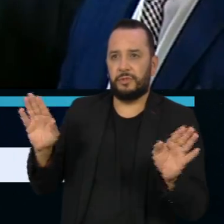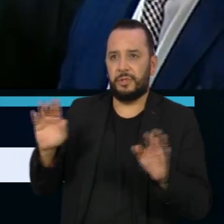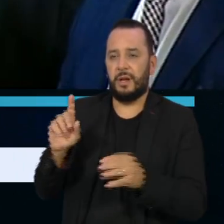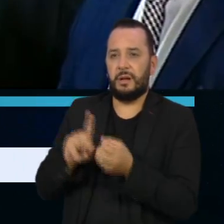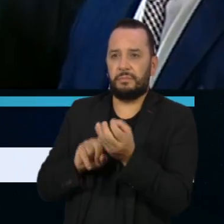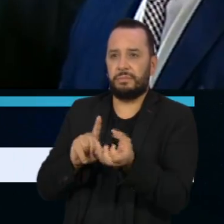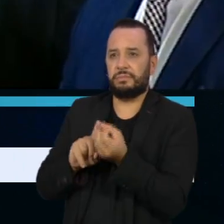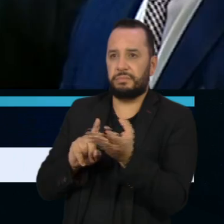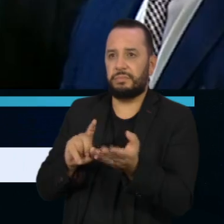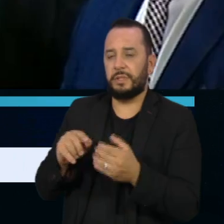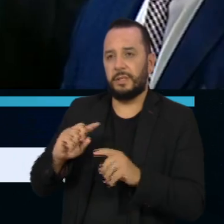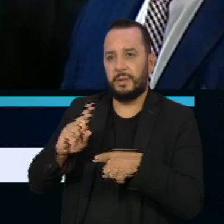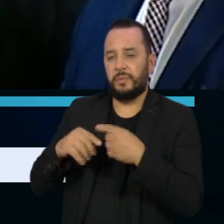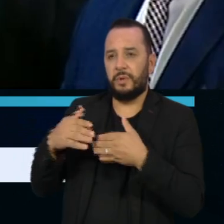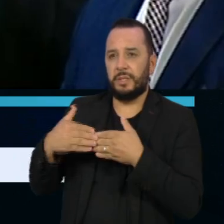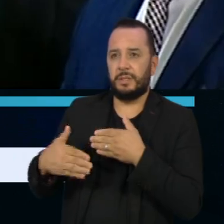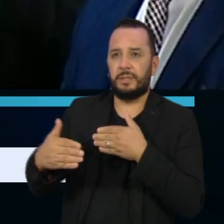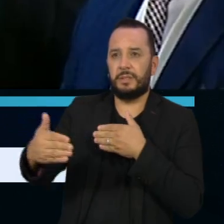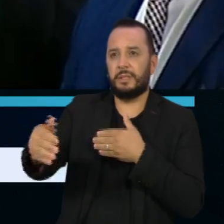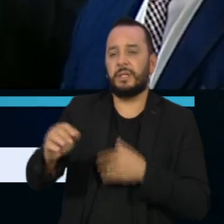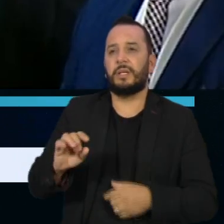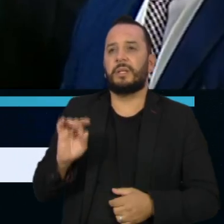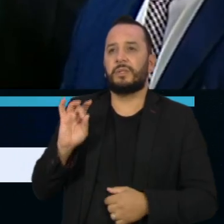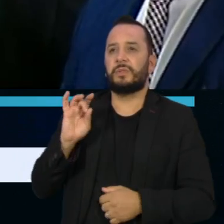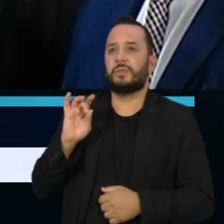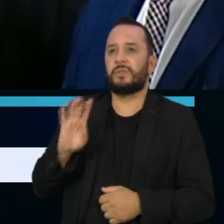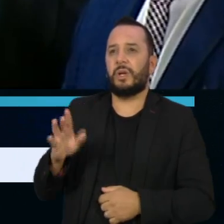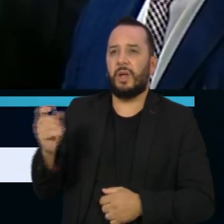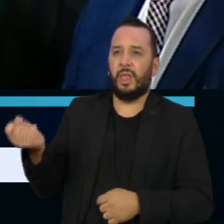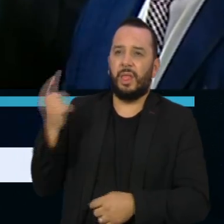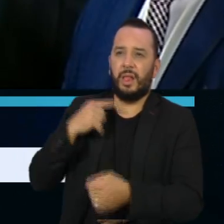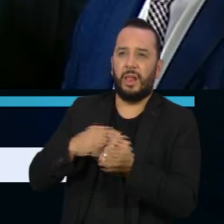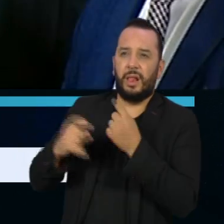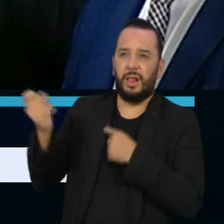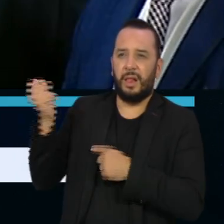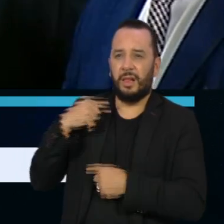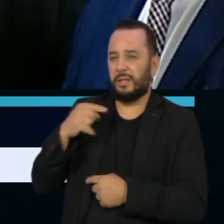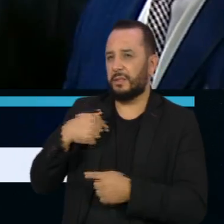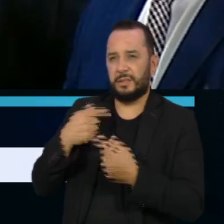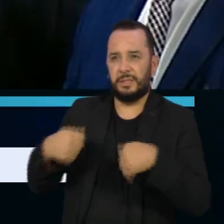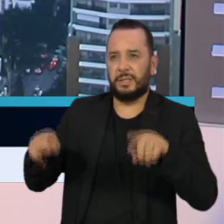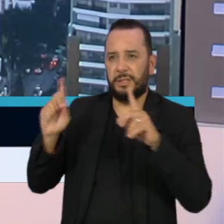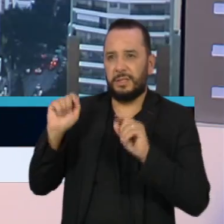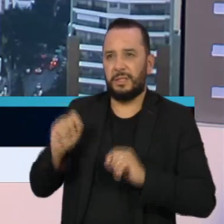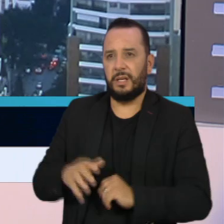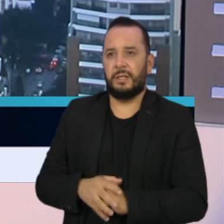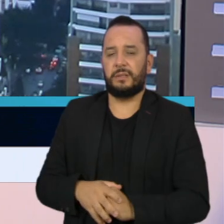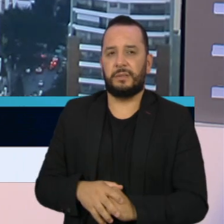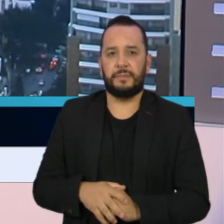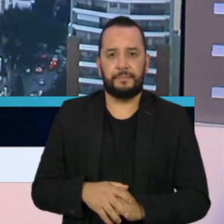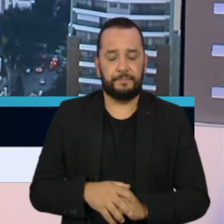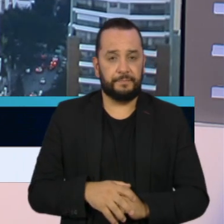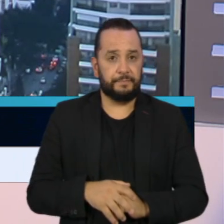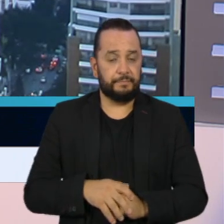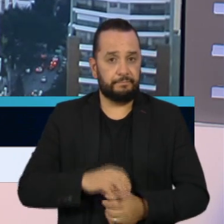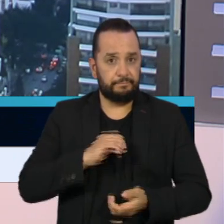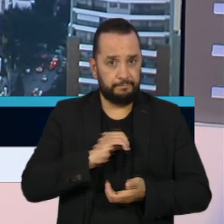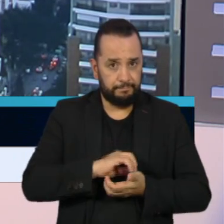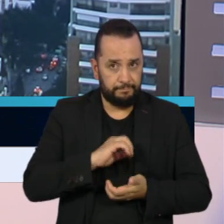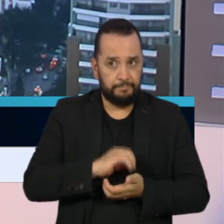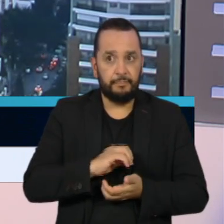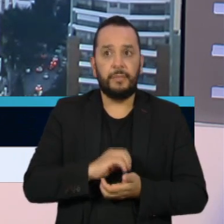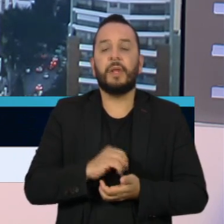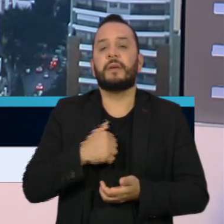falado, dali para frente as afirmações ofensivas são desnecessárias. O Supremo Tribunal Federal